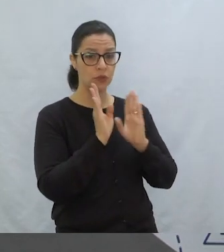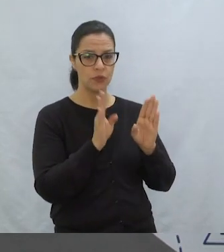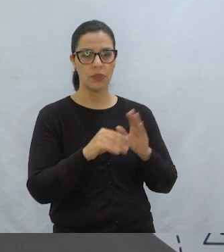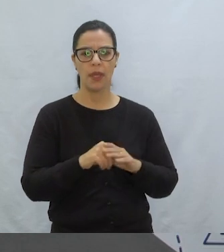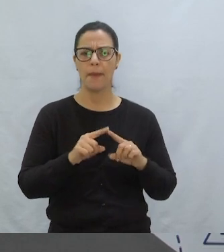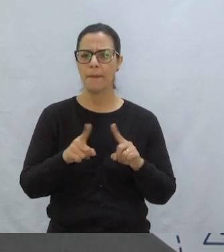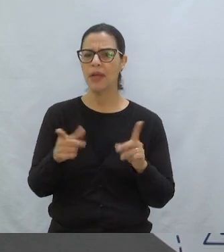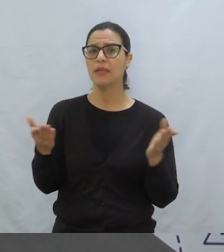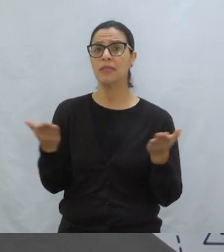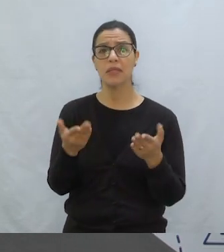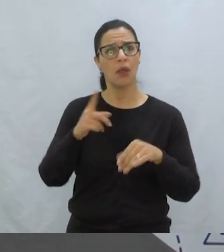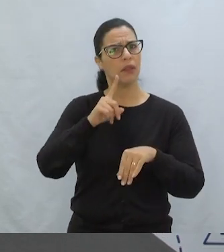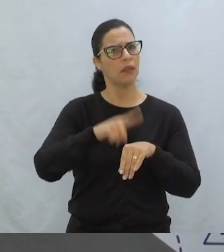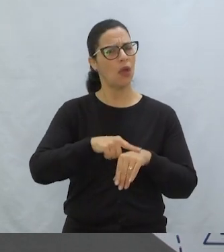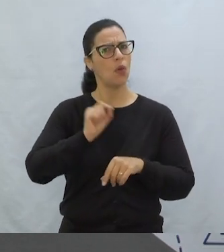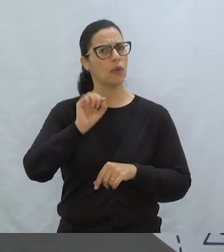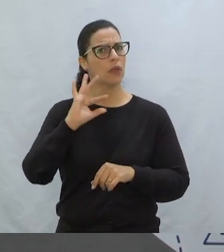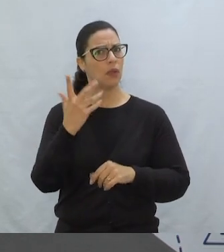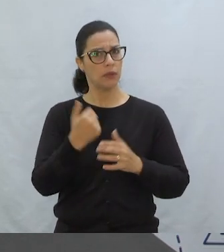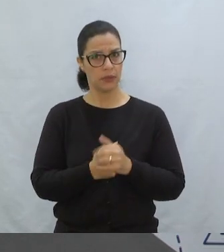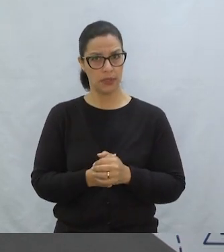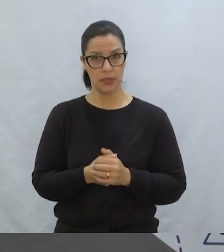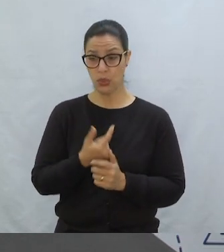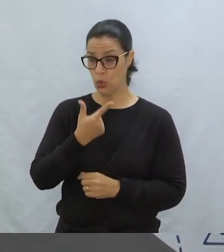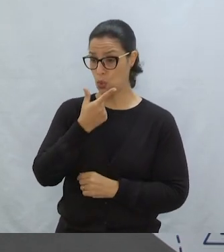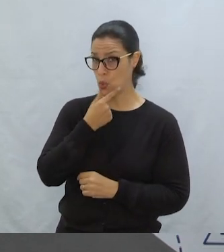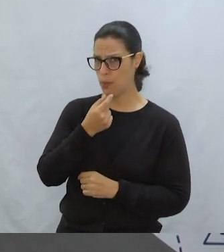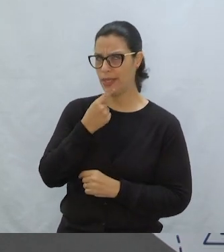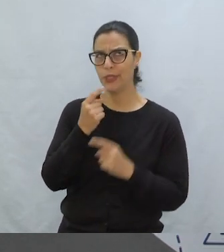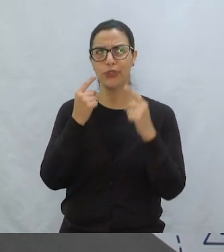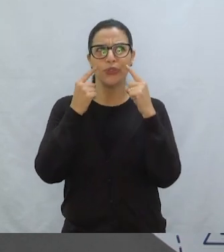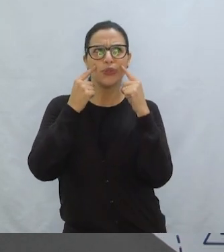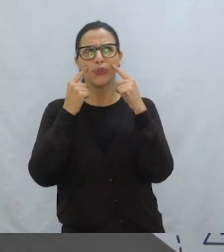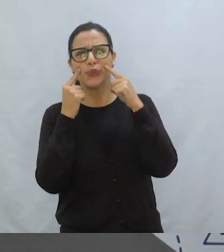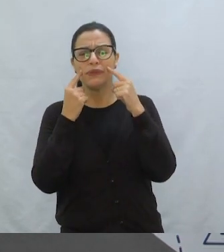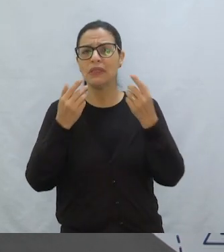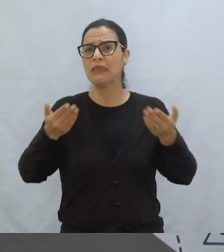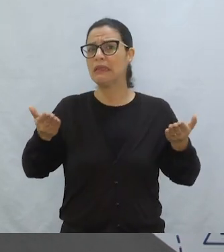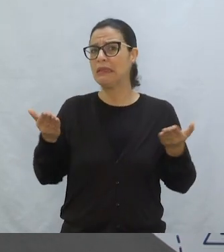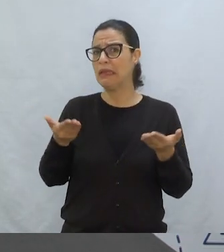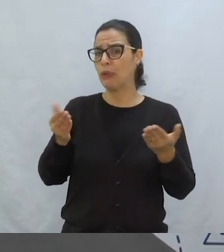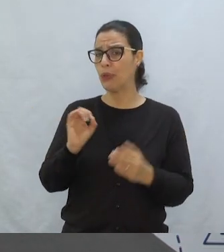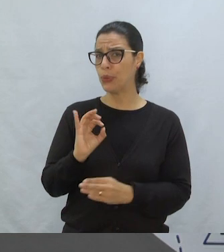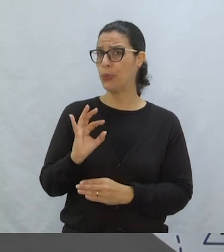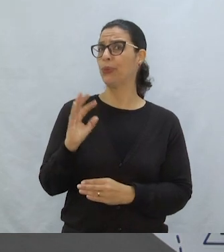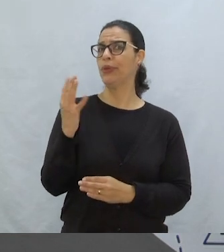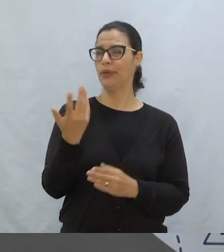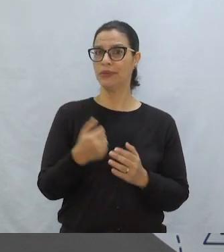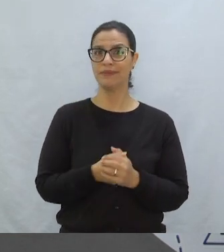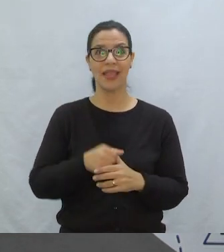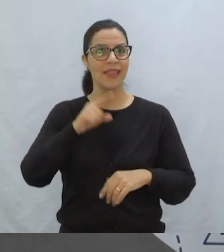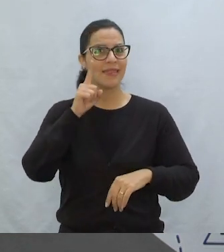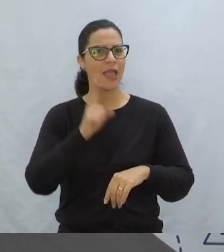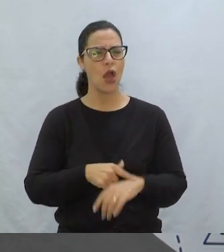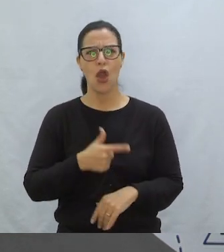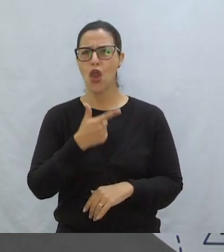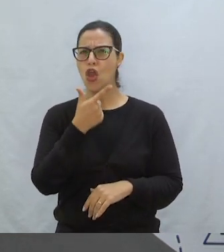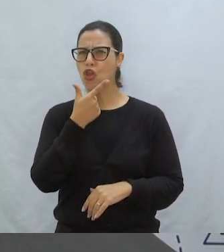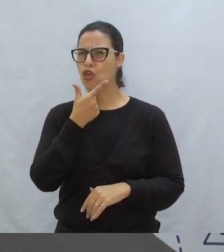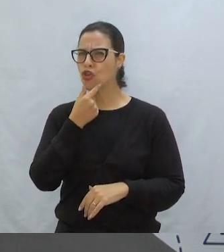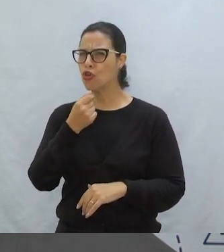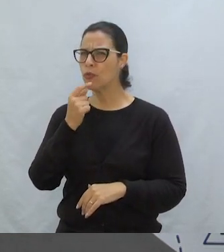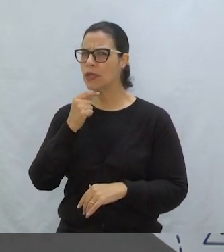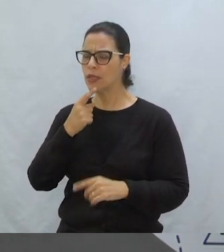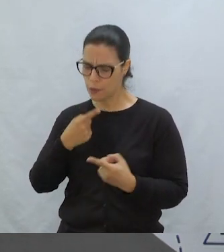fugido dele também E é nesse momento Em que fica aquela dúvida E agora, o que acontece? Quando o